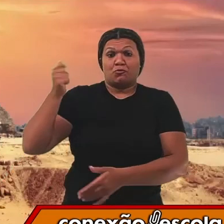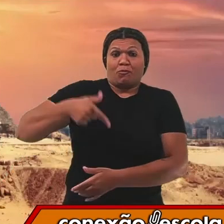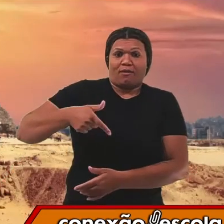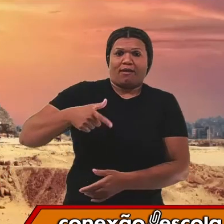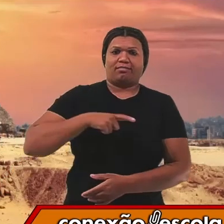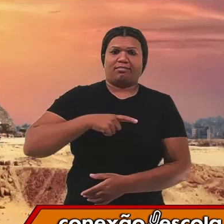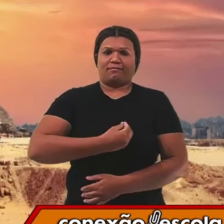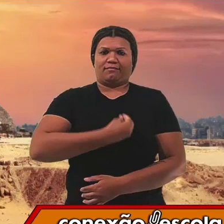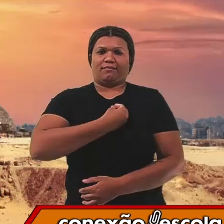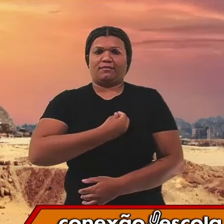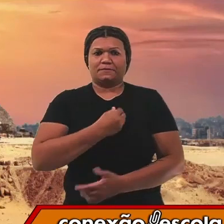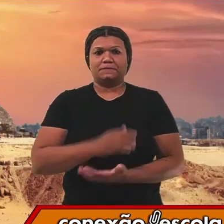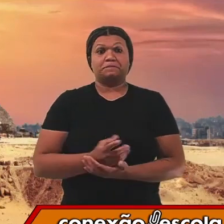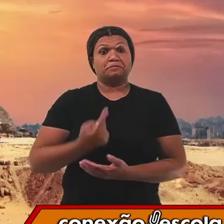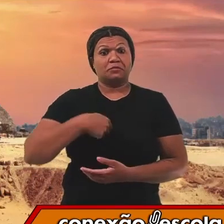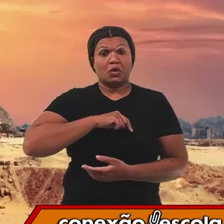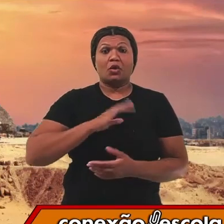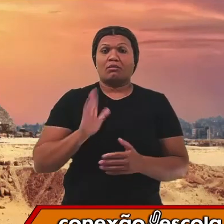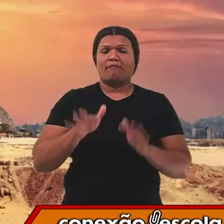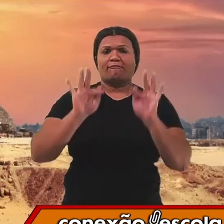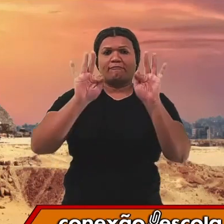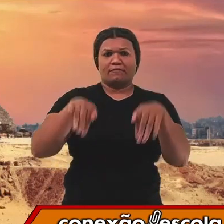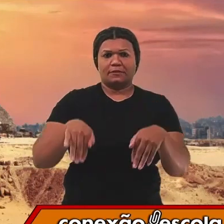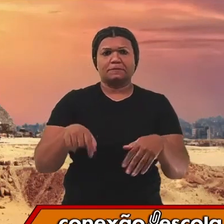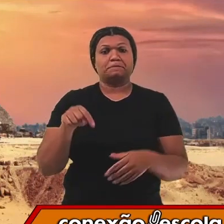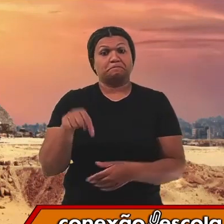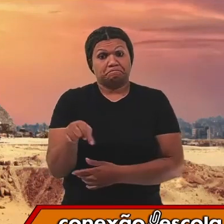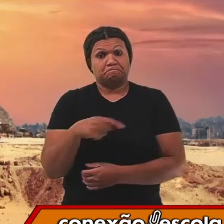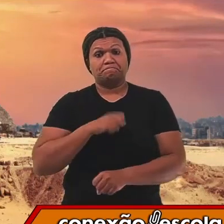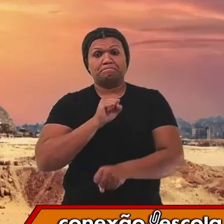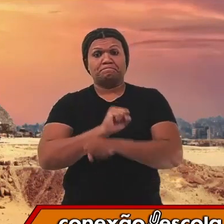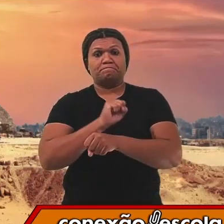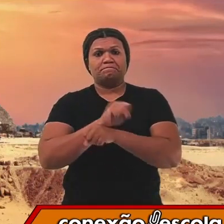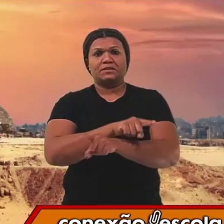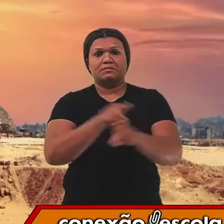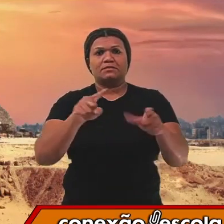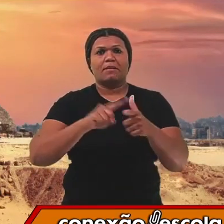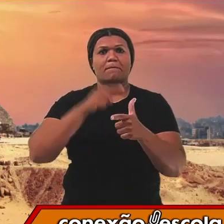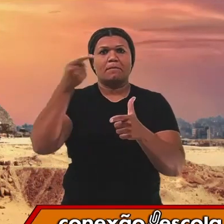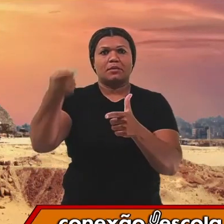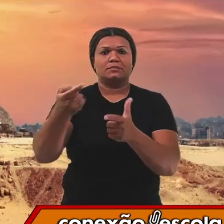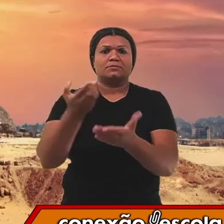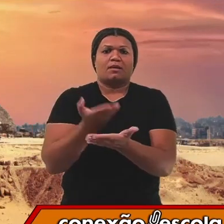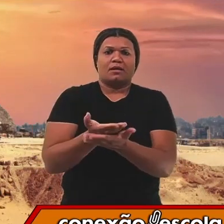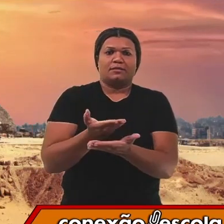Nós encerramos por aqui. Aguardo vocês na próxima aula.